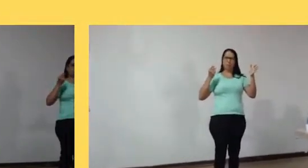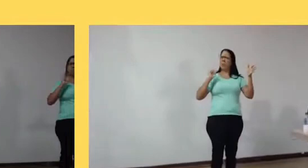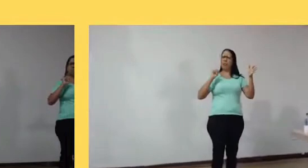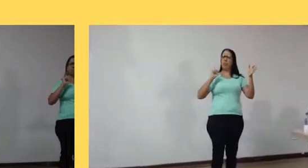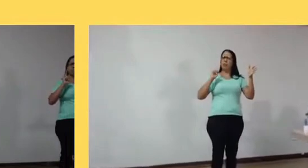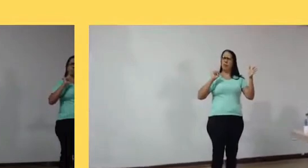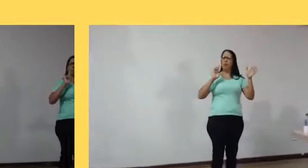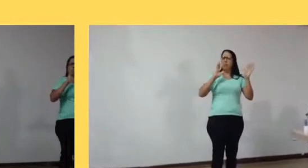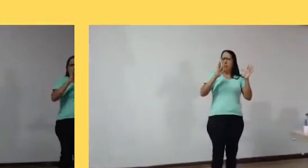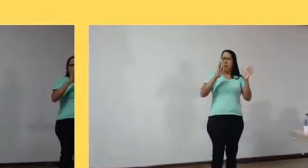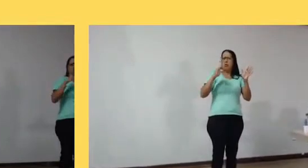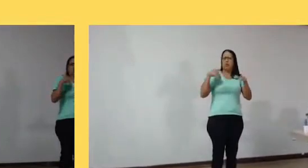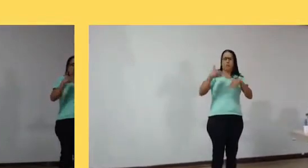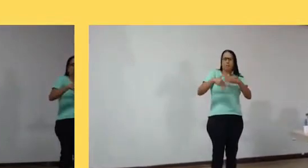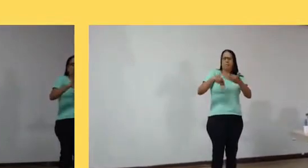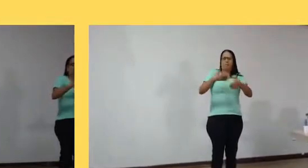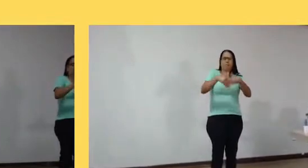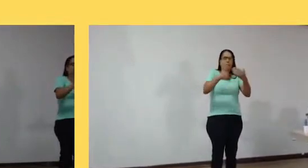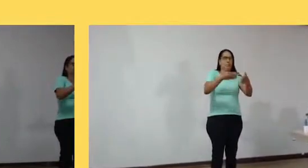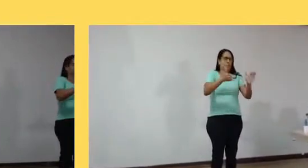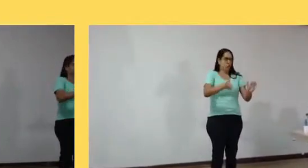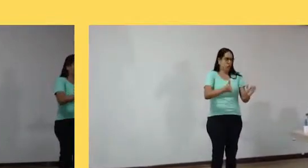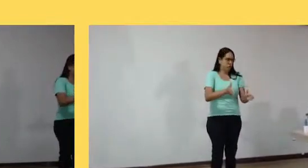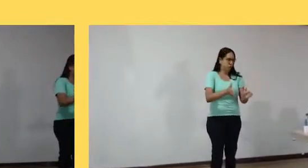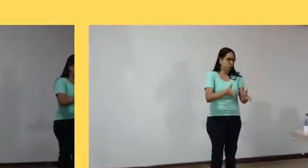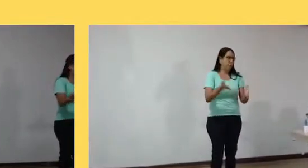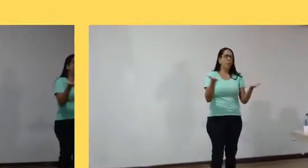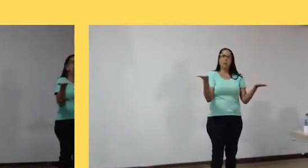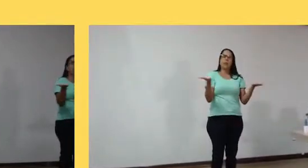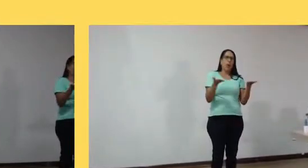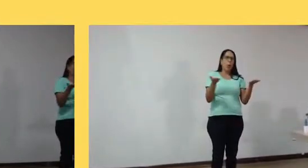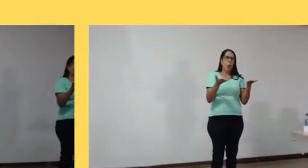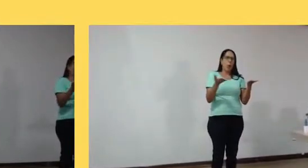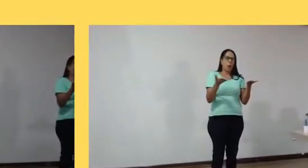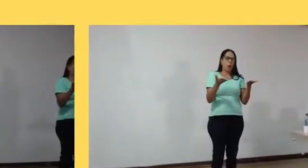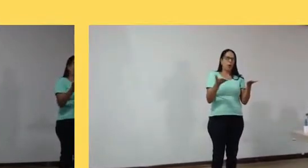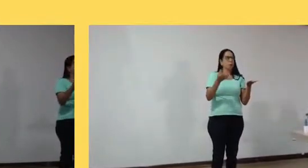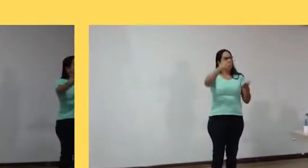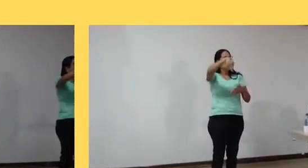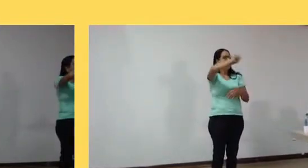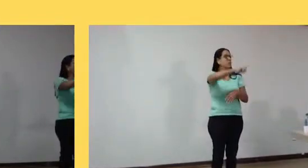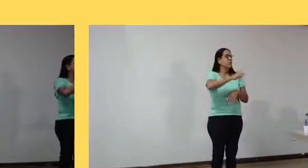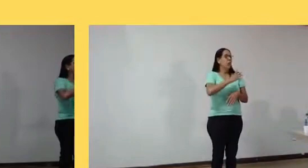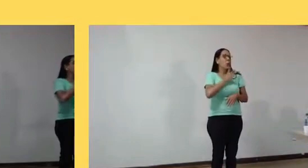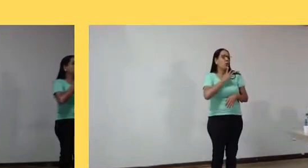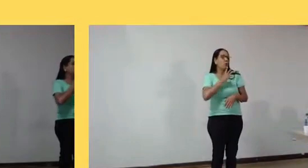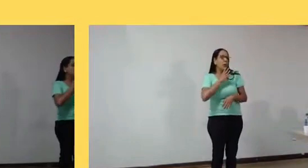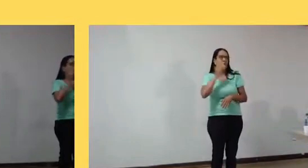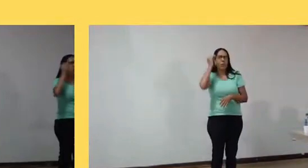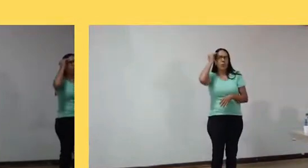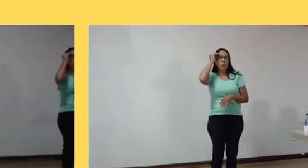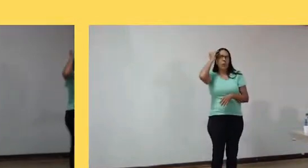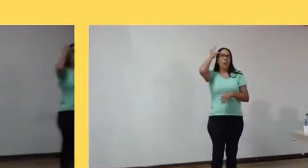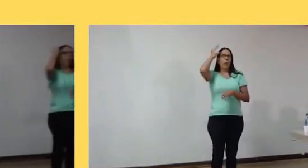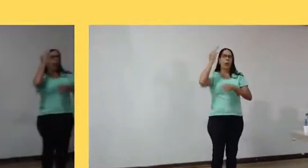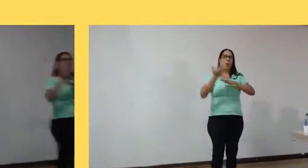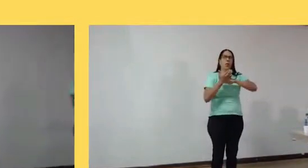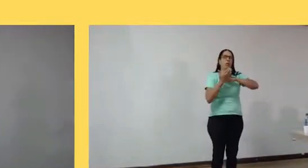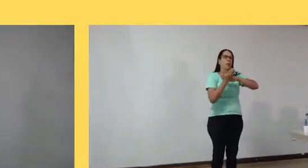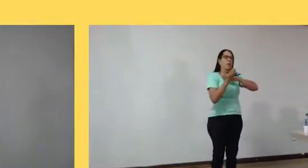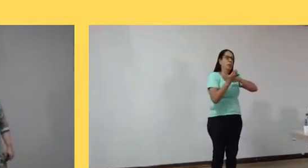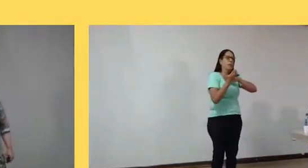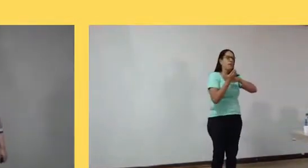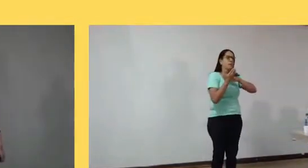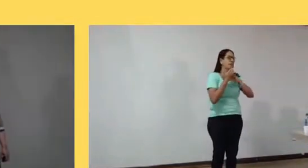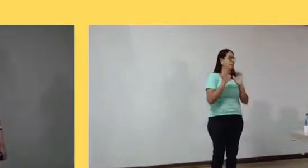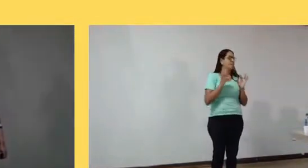mas que já rendeu bons frutos e agora, com todo o conhecimento de vocês podendo me auxiliar ainda mais, eu